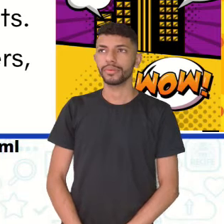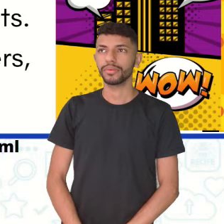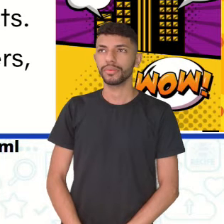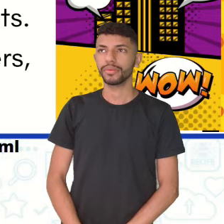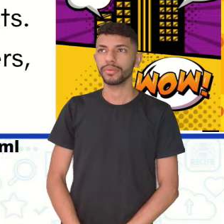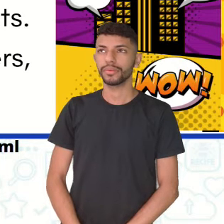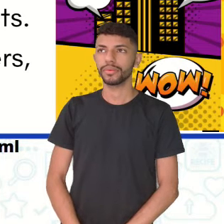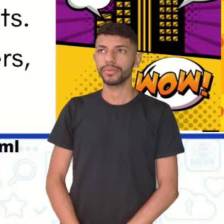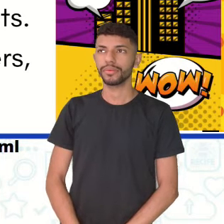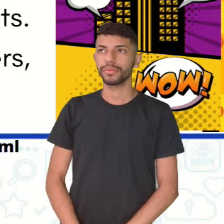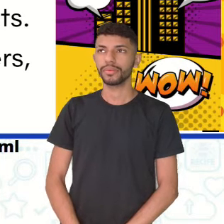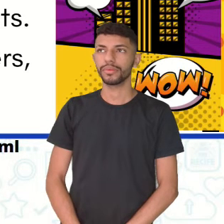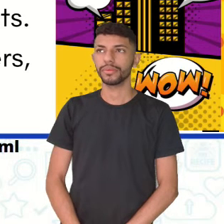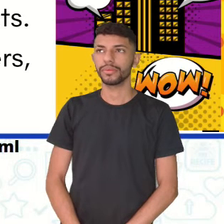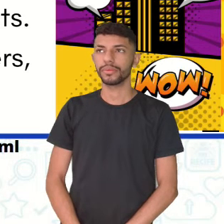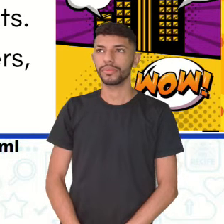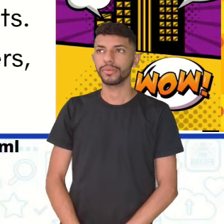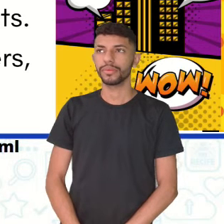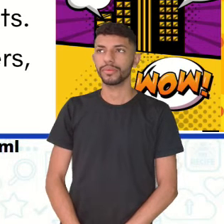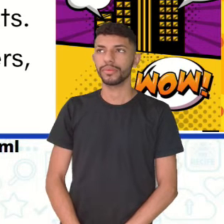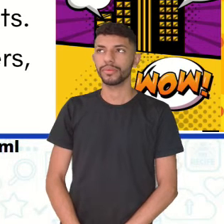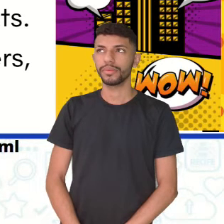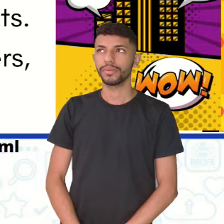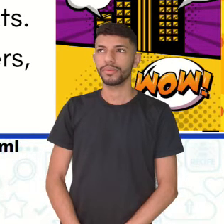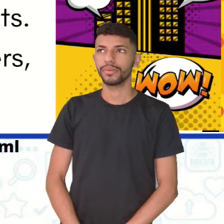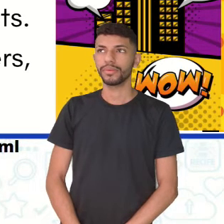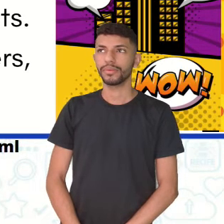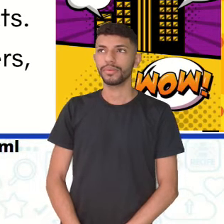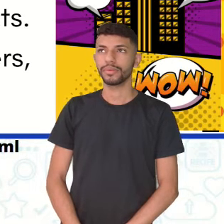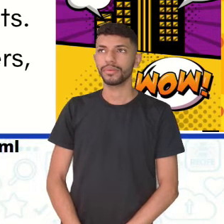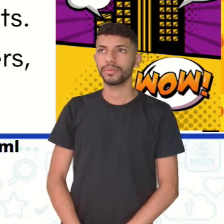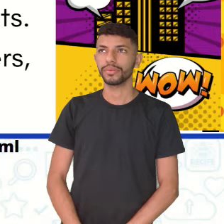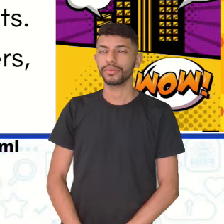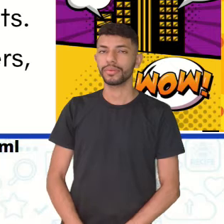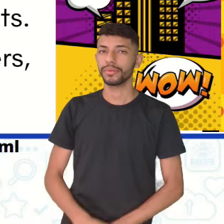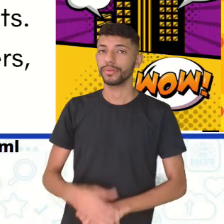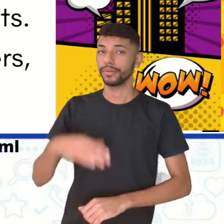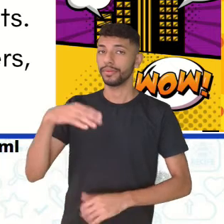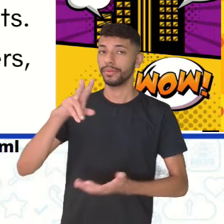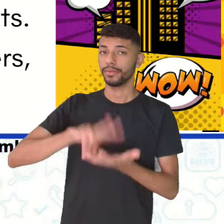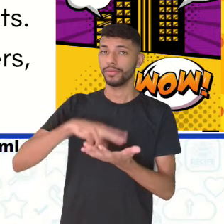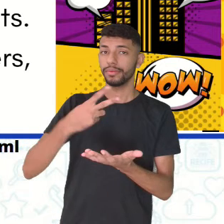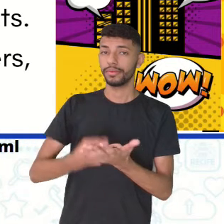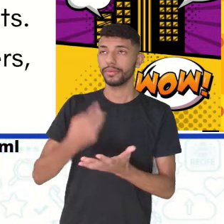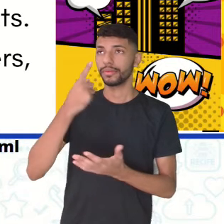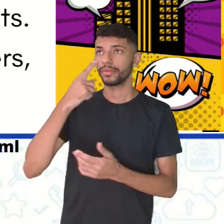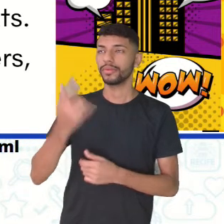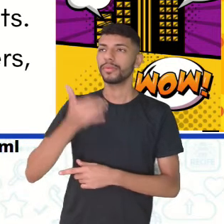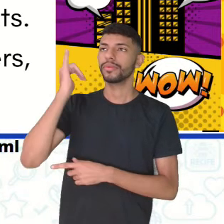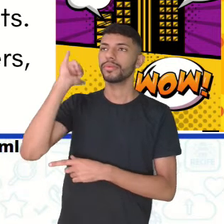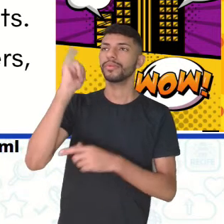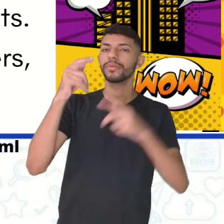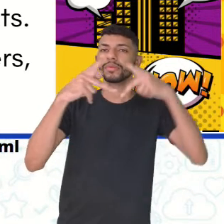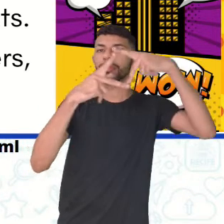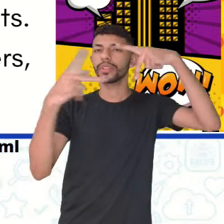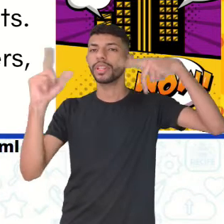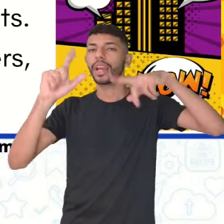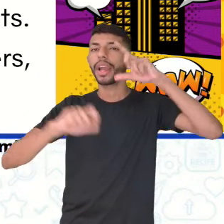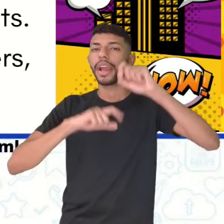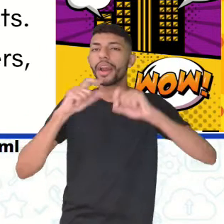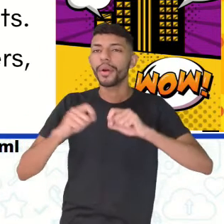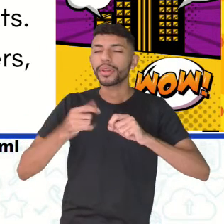magazines, websites and other media. Português, pessoal. Histórias em quadrinhos são narrativas